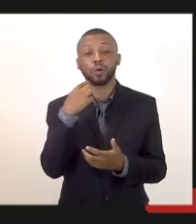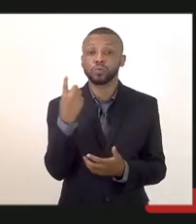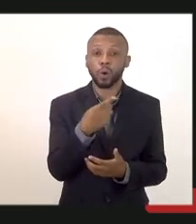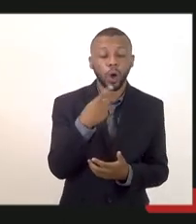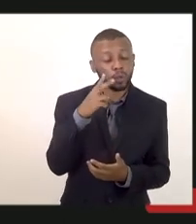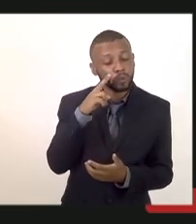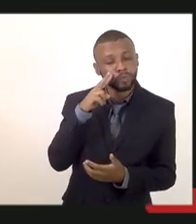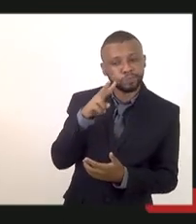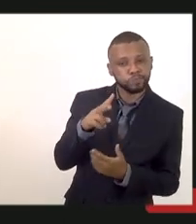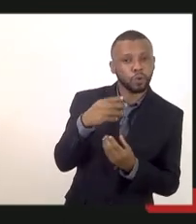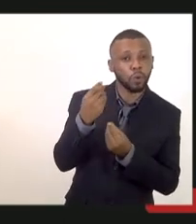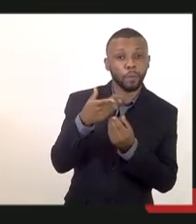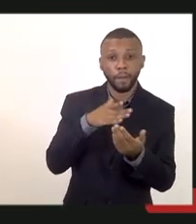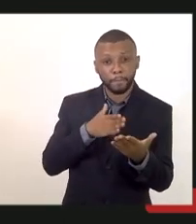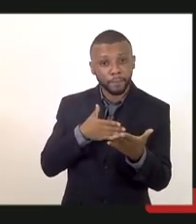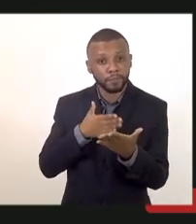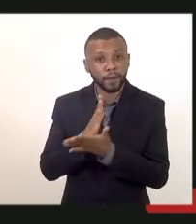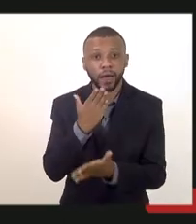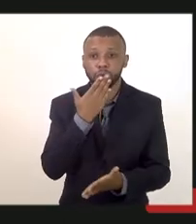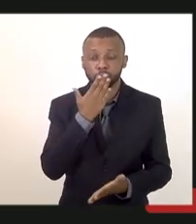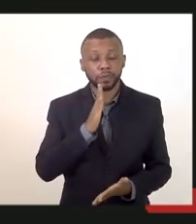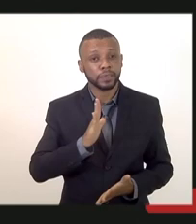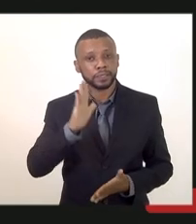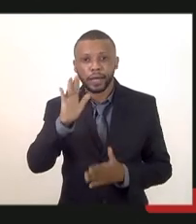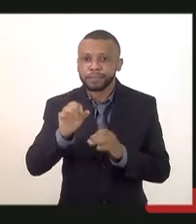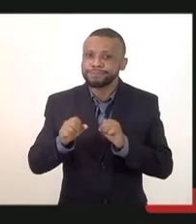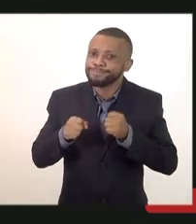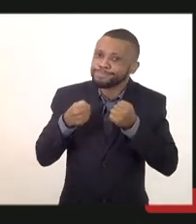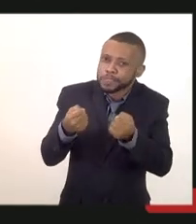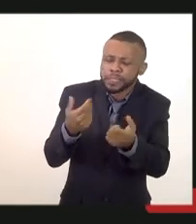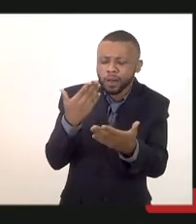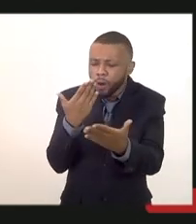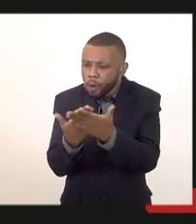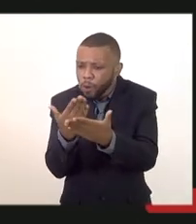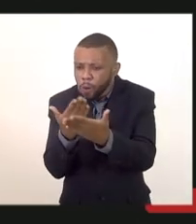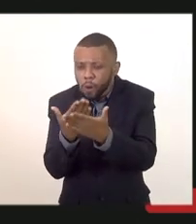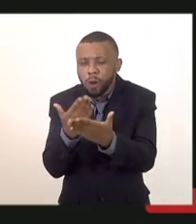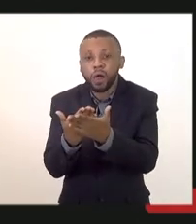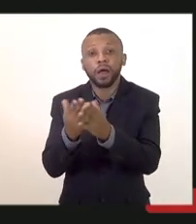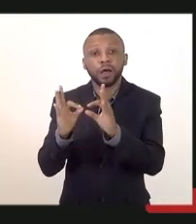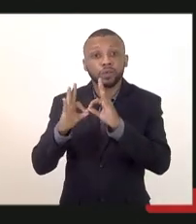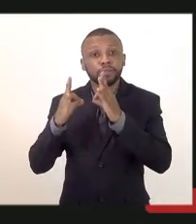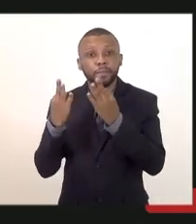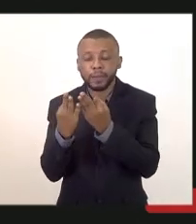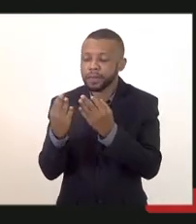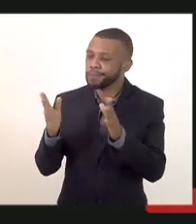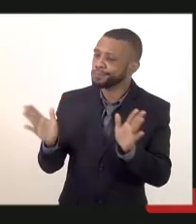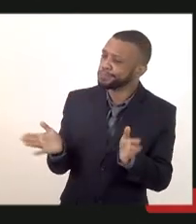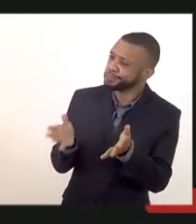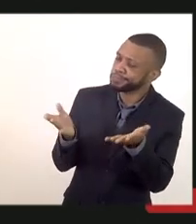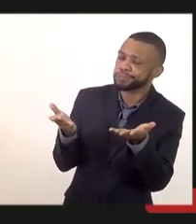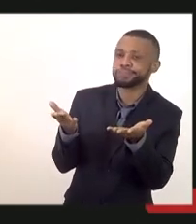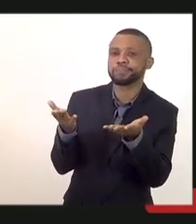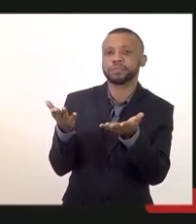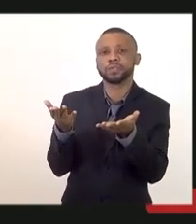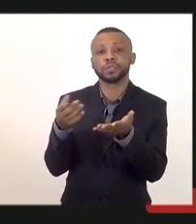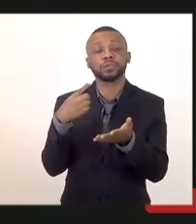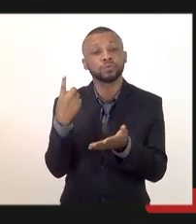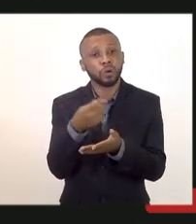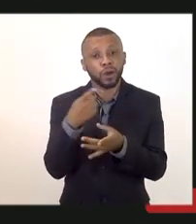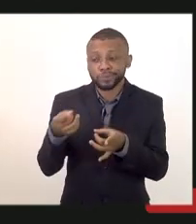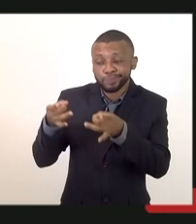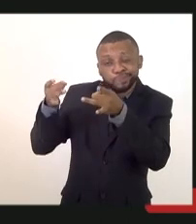ver como aprovados como os candidatos que se esforçarem que temos nossa família por trás e que inclusive abrimos mão de muita coisa